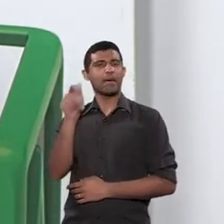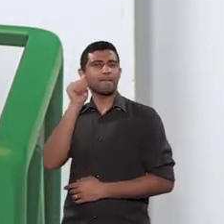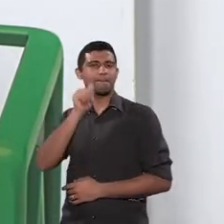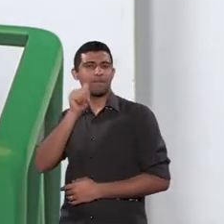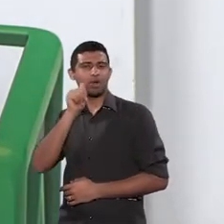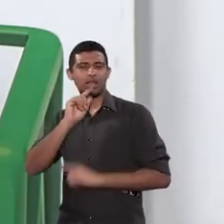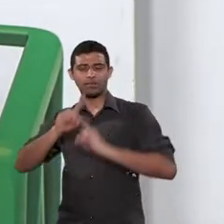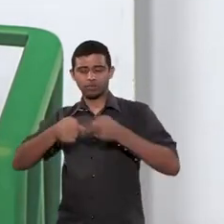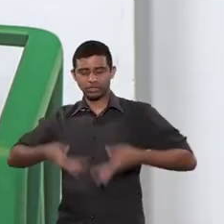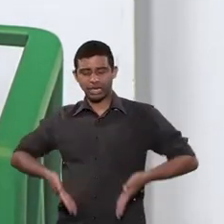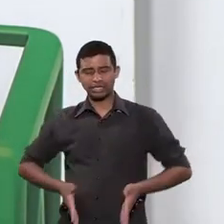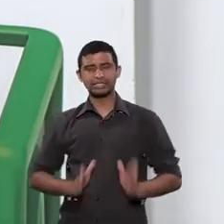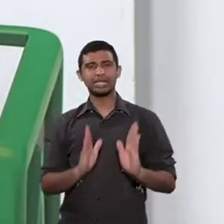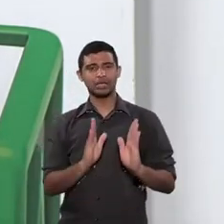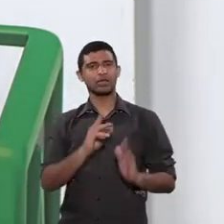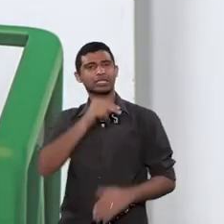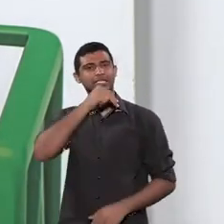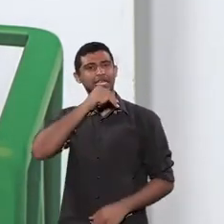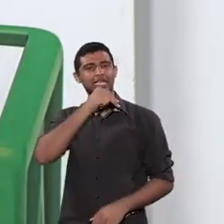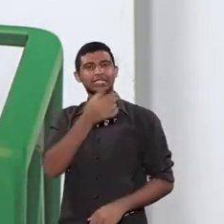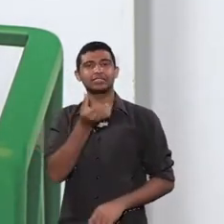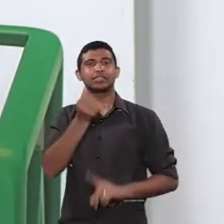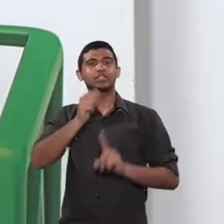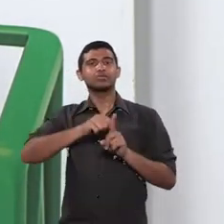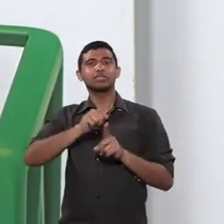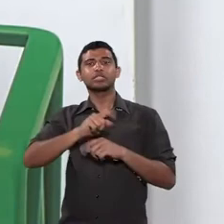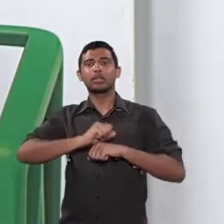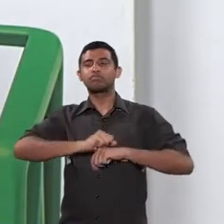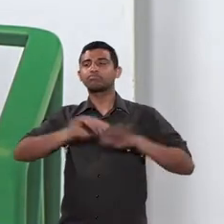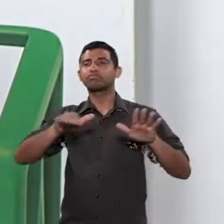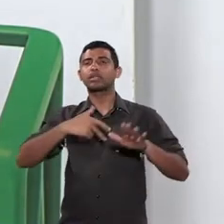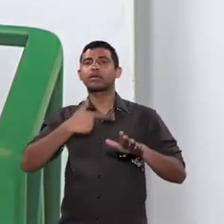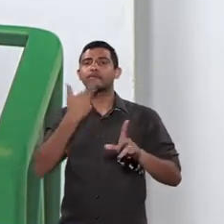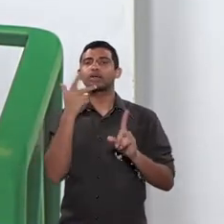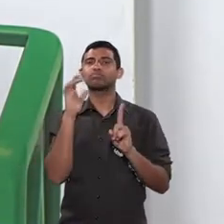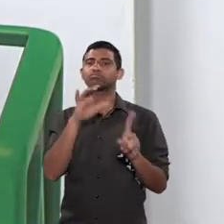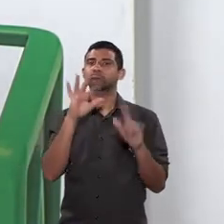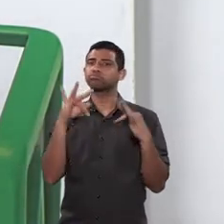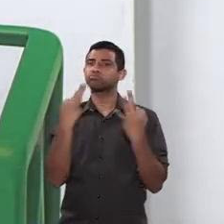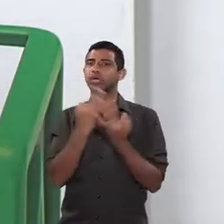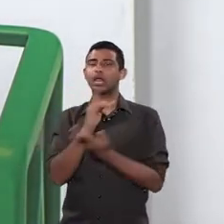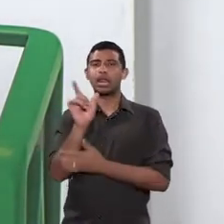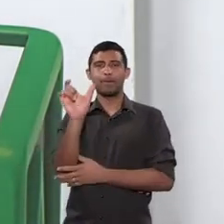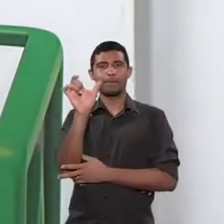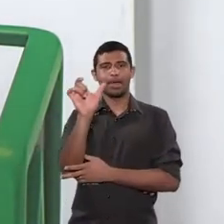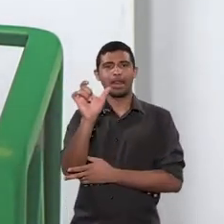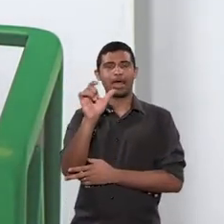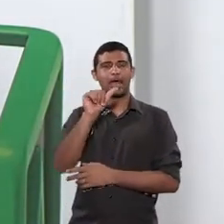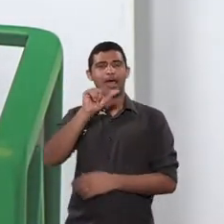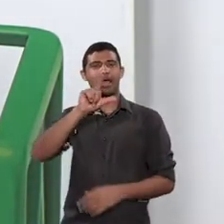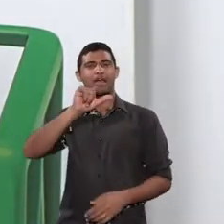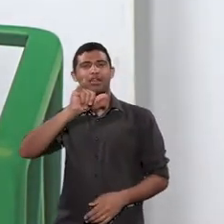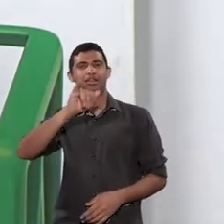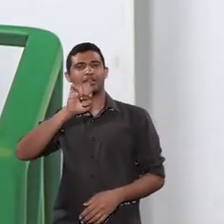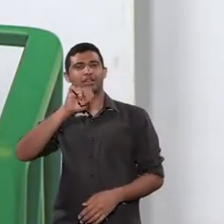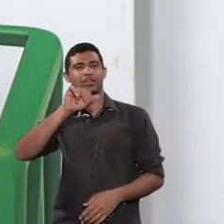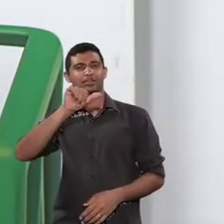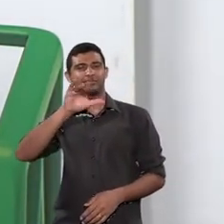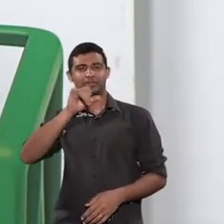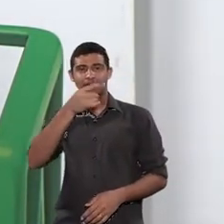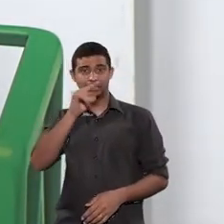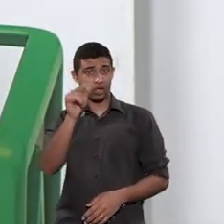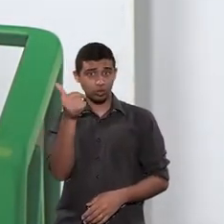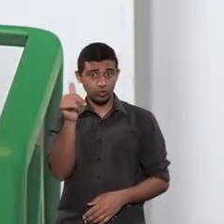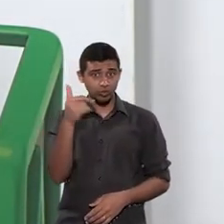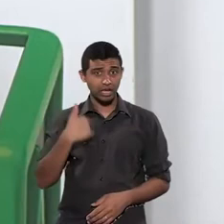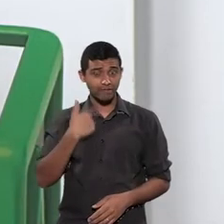teve uma neta por seis meses porque ela publicava artigos sobre alienação parental e lá não tem esse termo alienação parental, são filhos sequestrados.